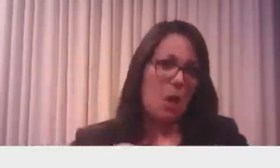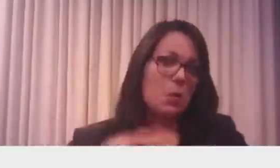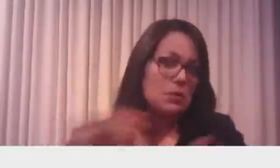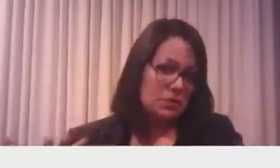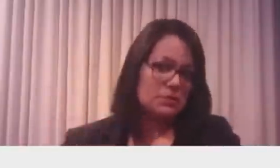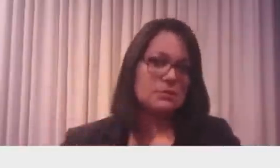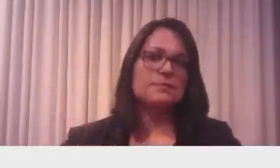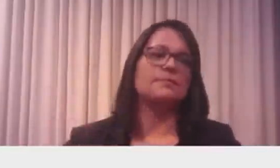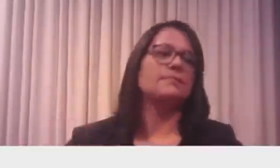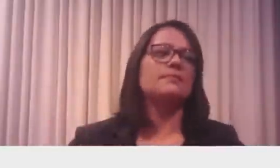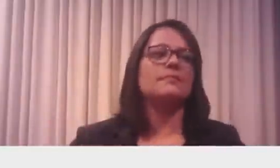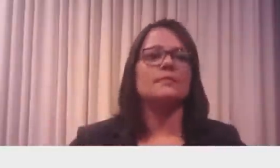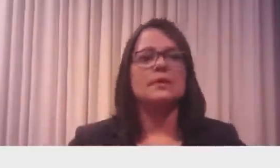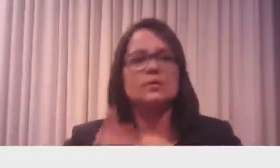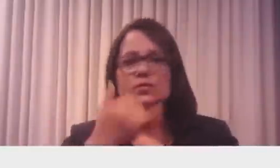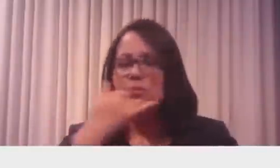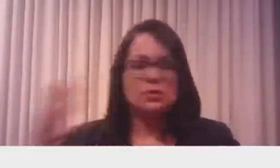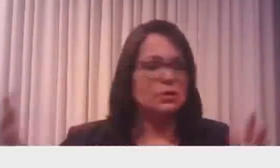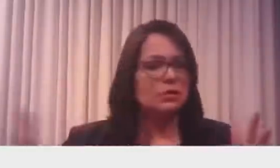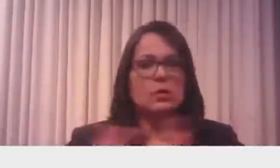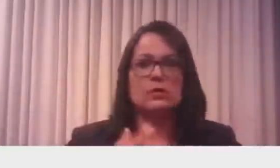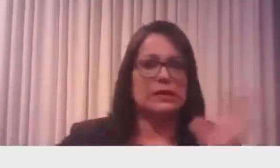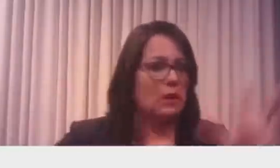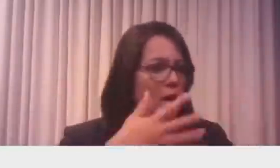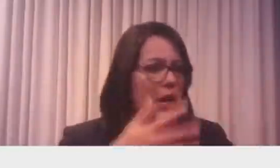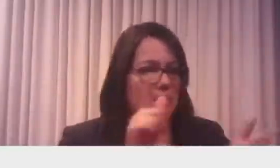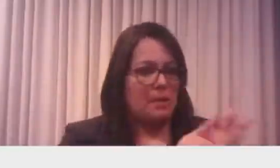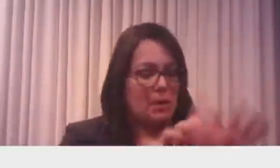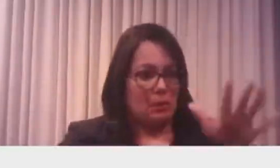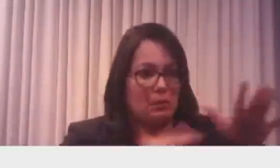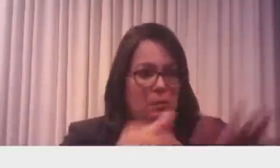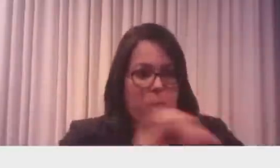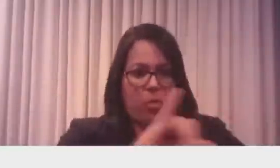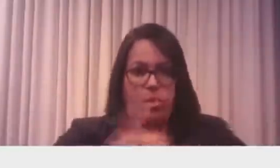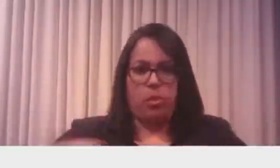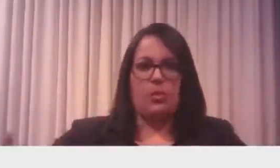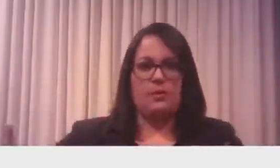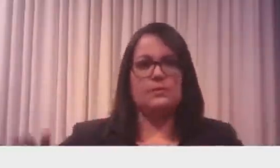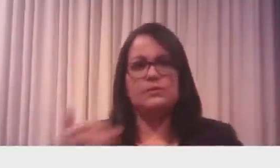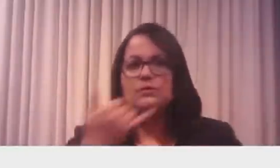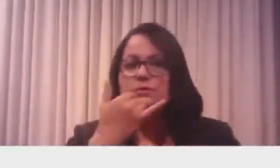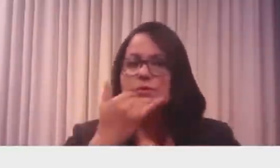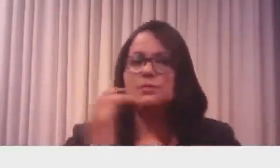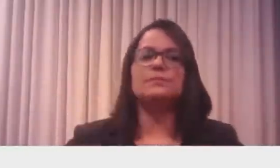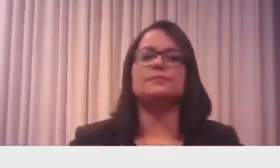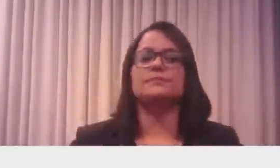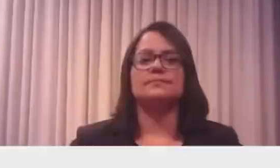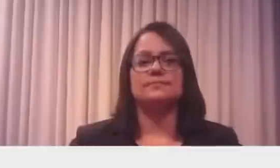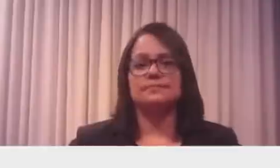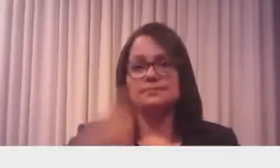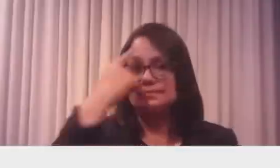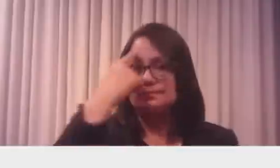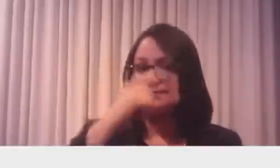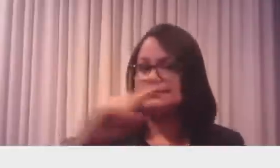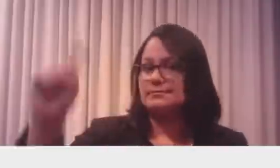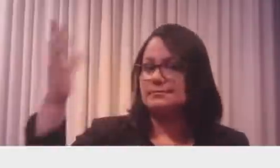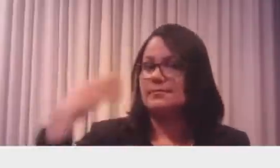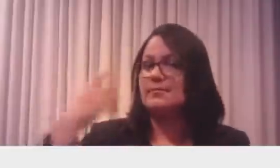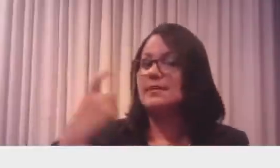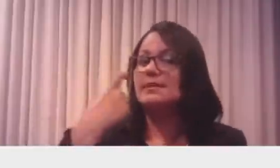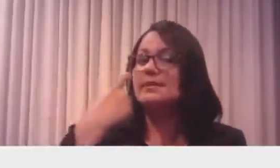Tomei enrolado aqui, me desculpa, né? Mas vamos lá, coisa rápida aqui. Na semana passada, na sexta-feira,